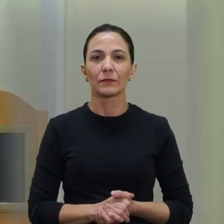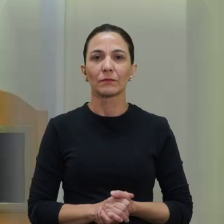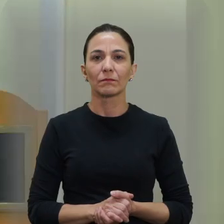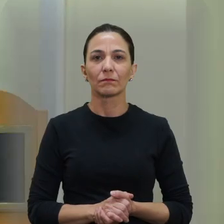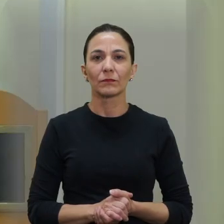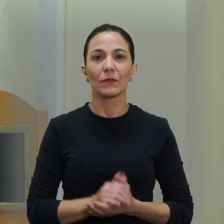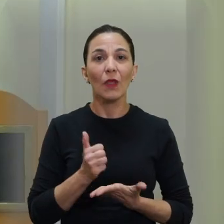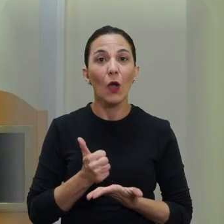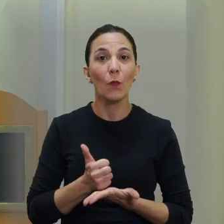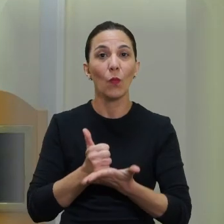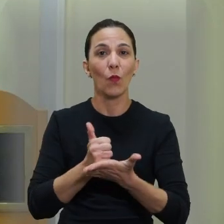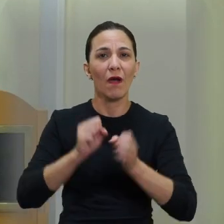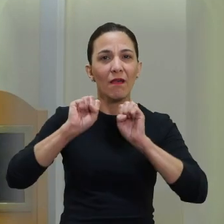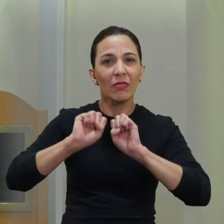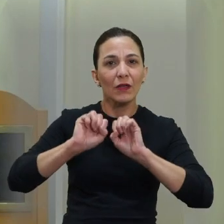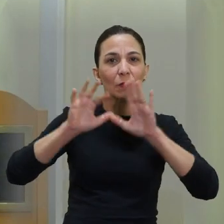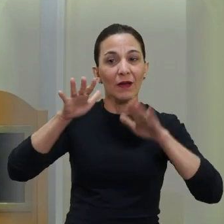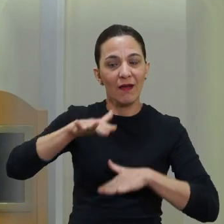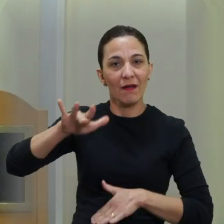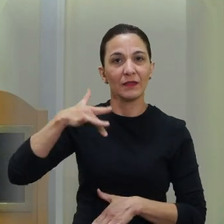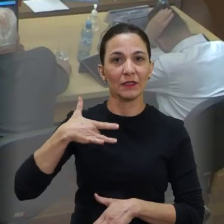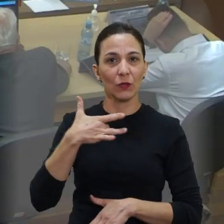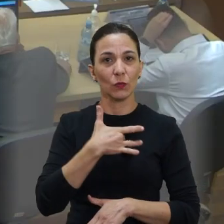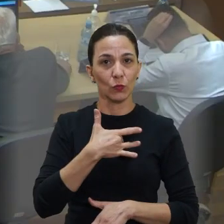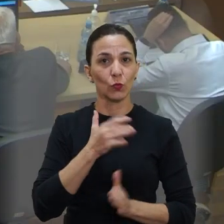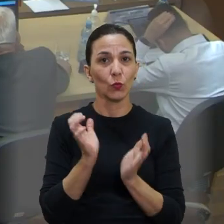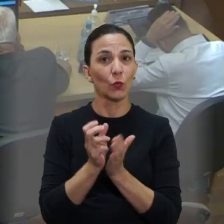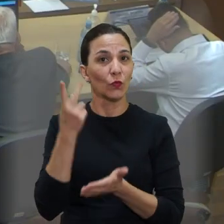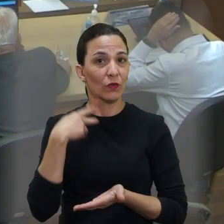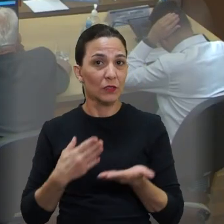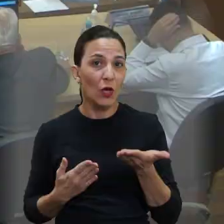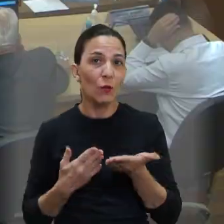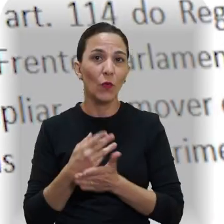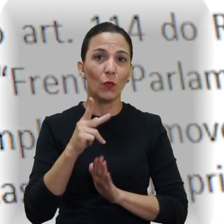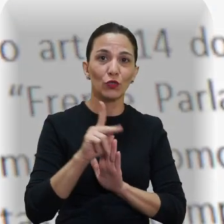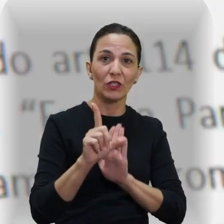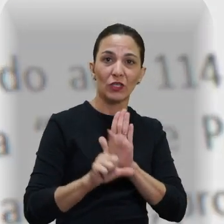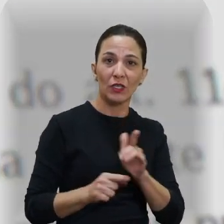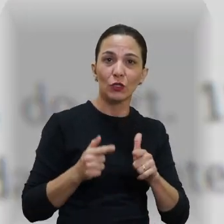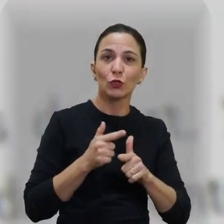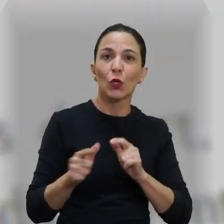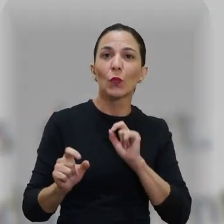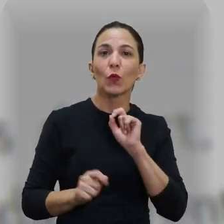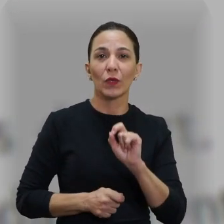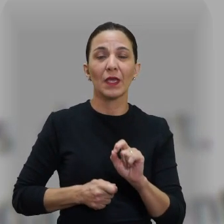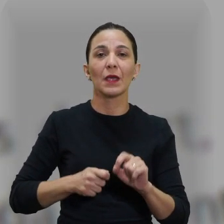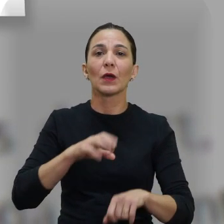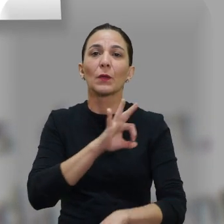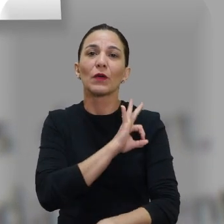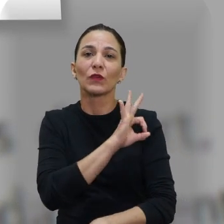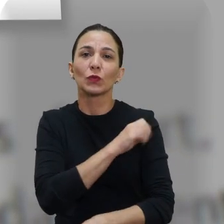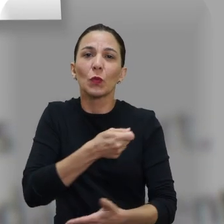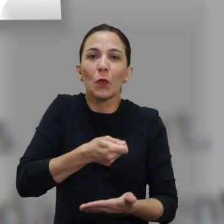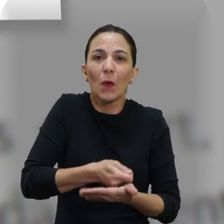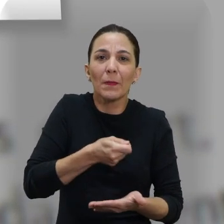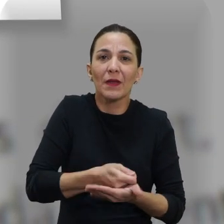Para contribuir com mais transparência na área da saúde, foi aprovado pela Câmara o projeto que obriga o município a colocar